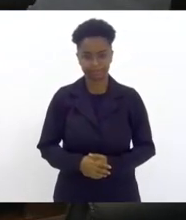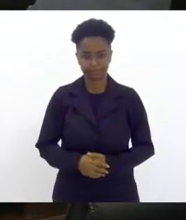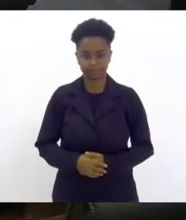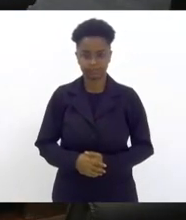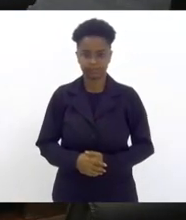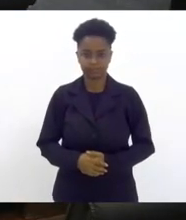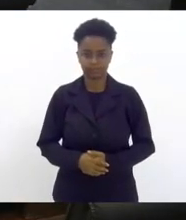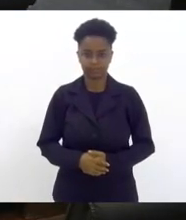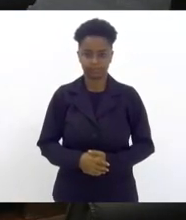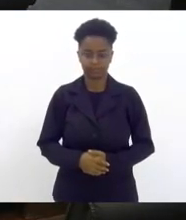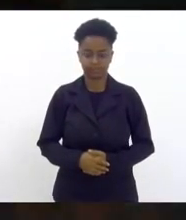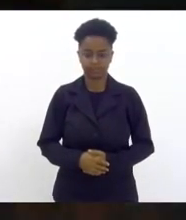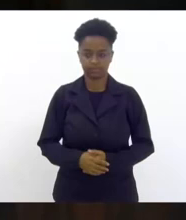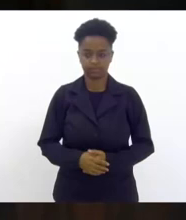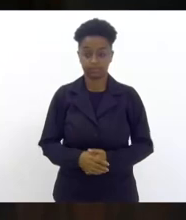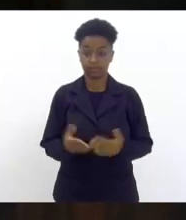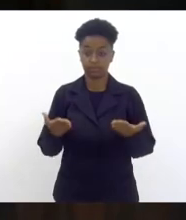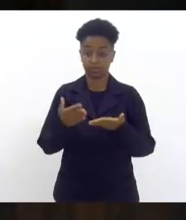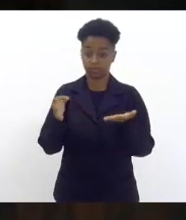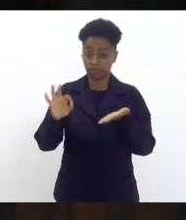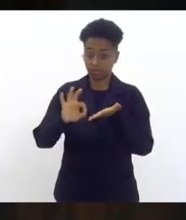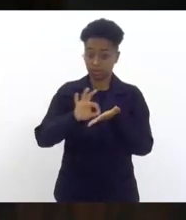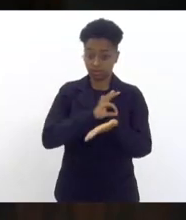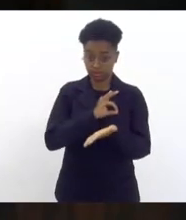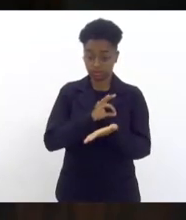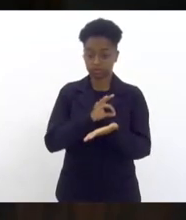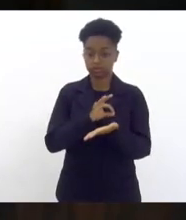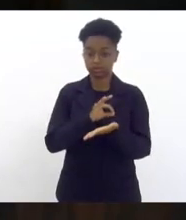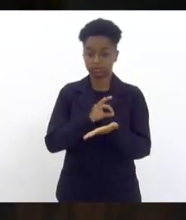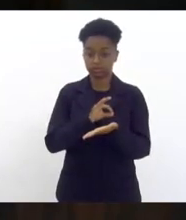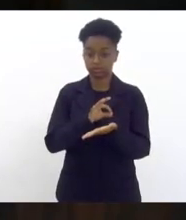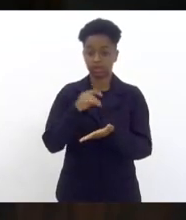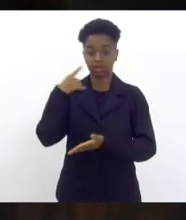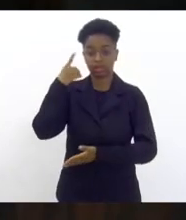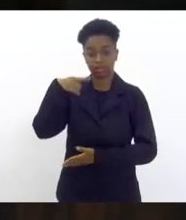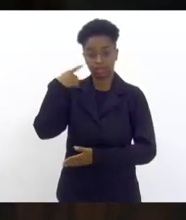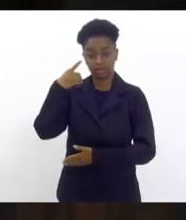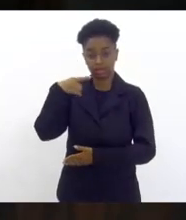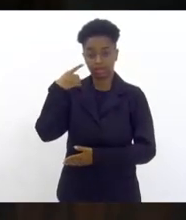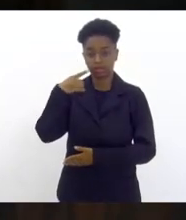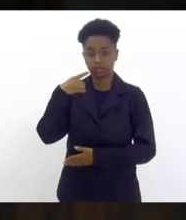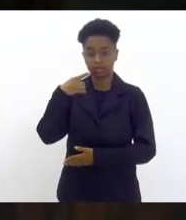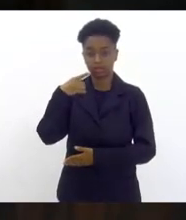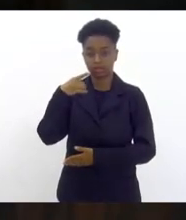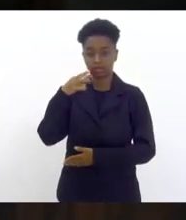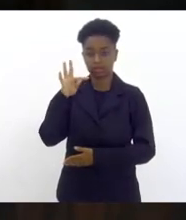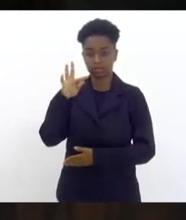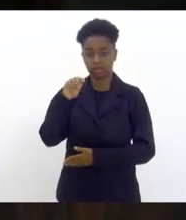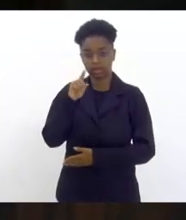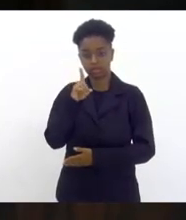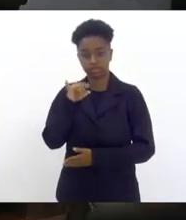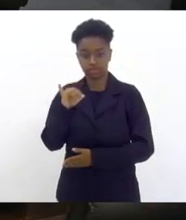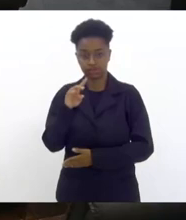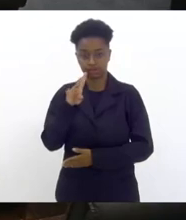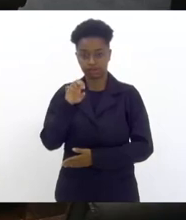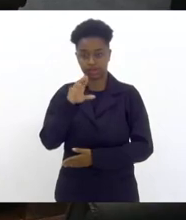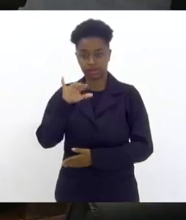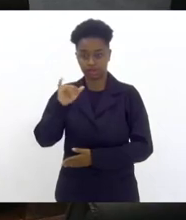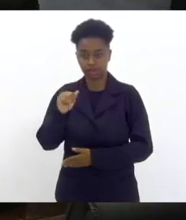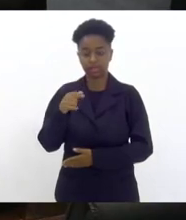o próximo orador escrito é o nobre deputado Tand Vieira que dispõe de 10 minutos